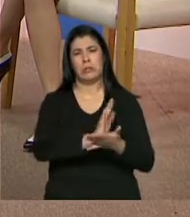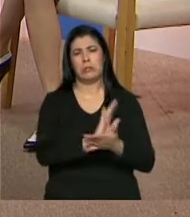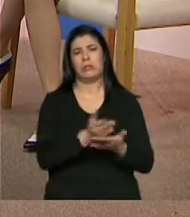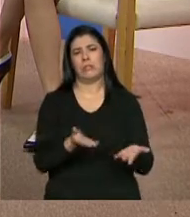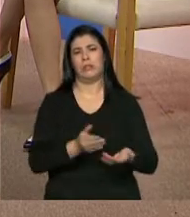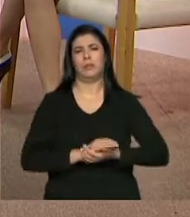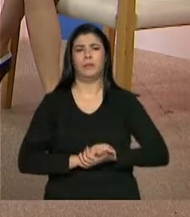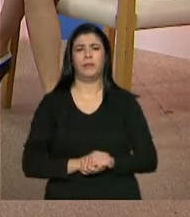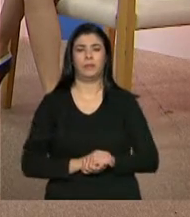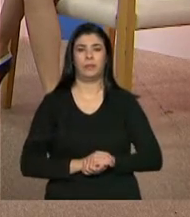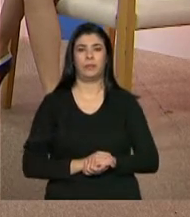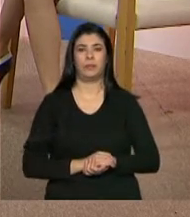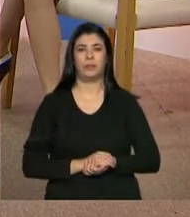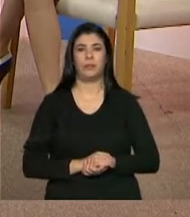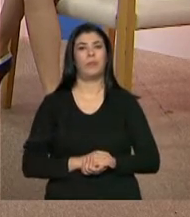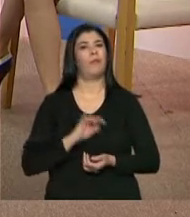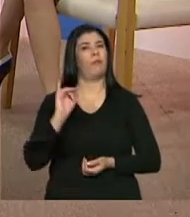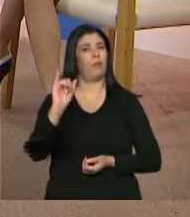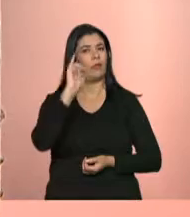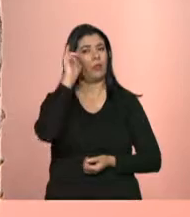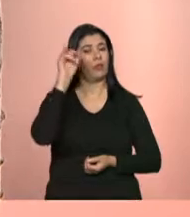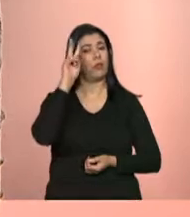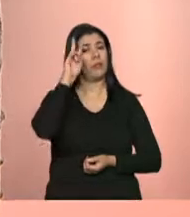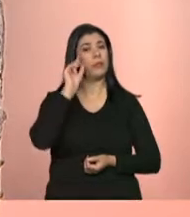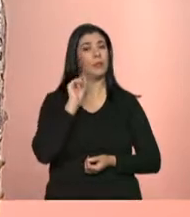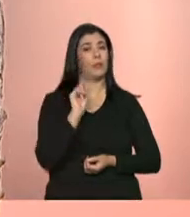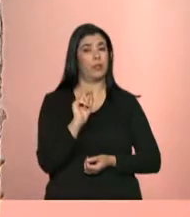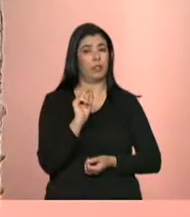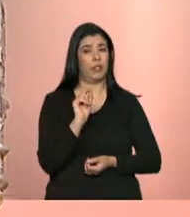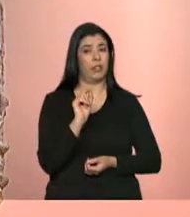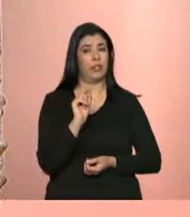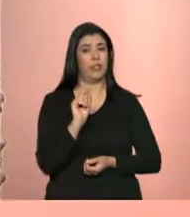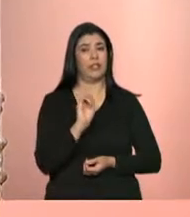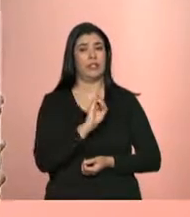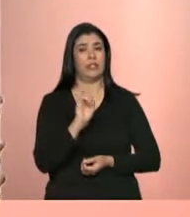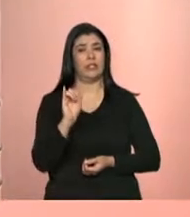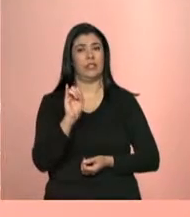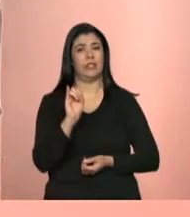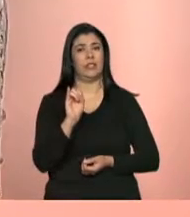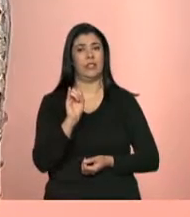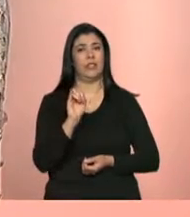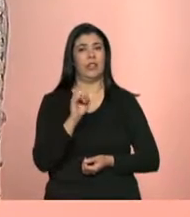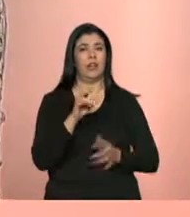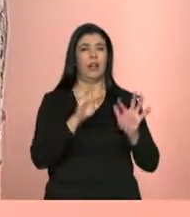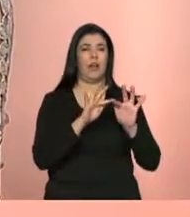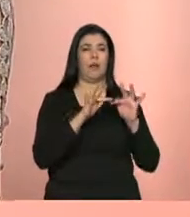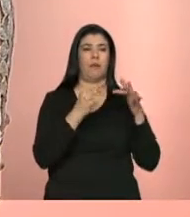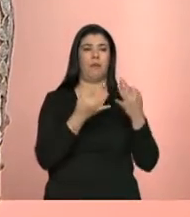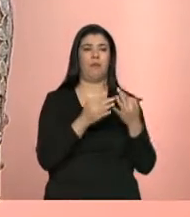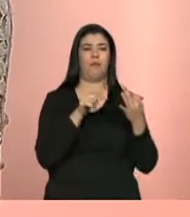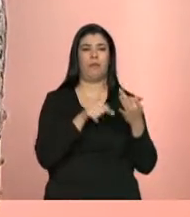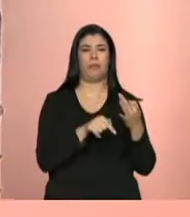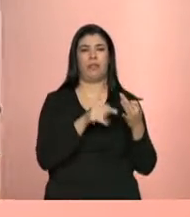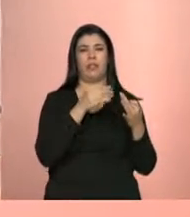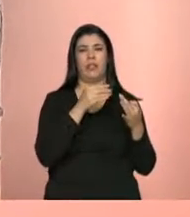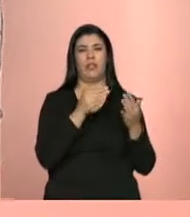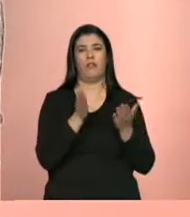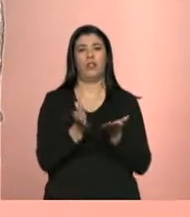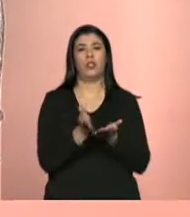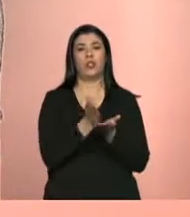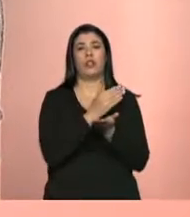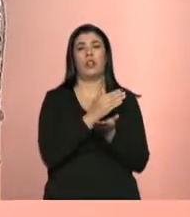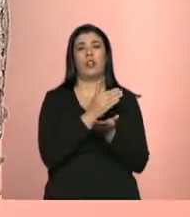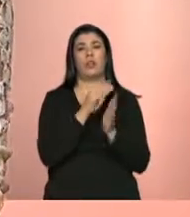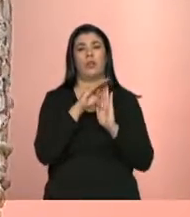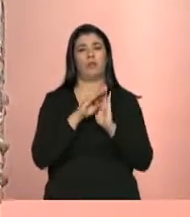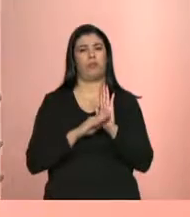né. Então é importante lembrar disso, né, uma vez que ela é excluída de um programa, não quer dizer que ela está excluída dos outros, não. Claro, claro. pode